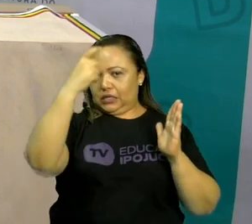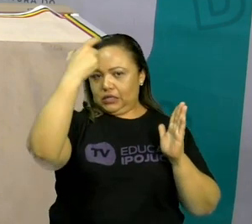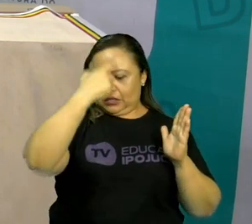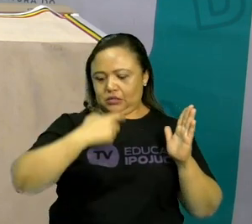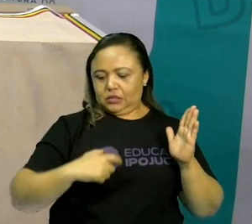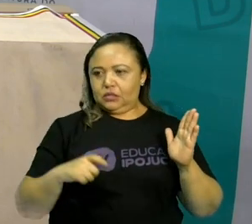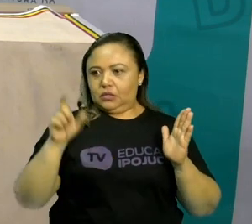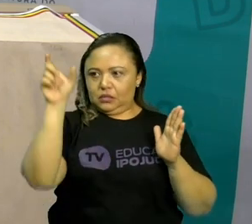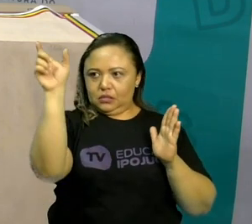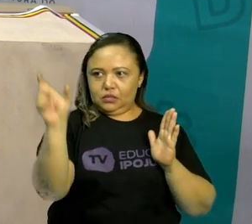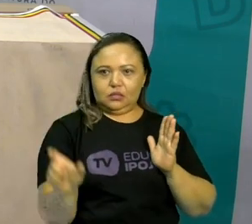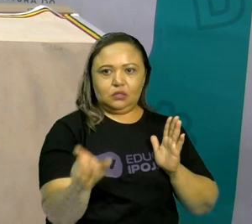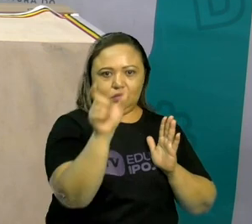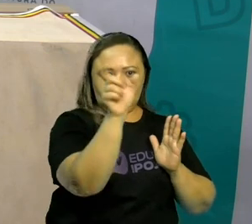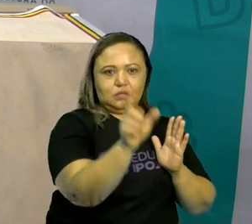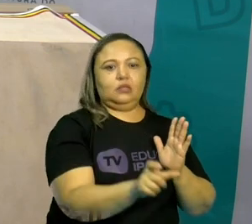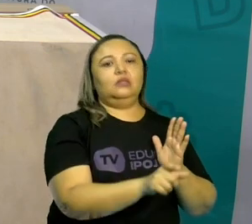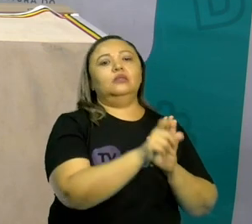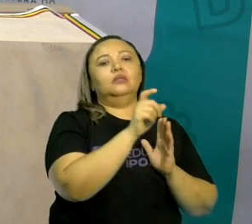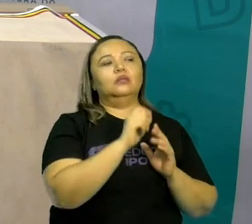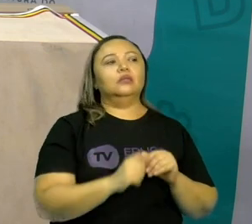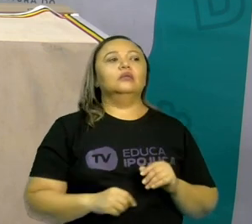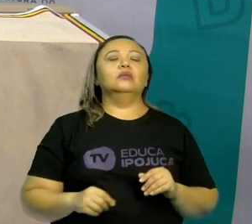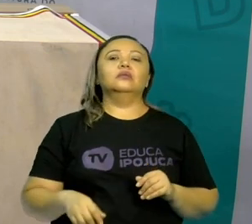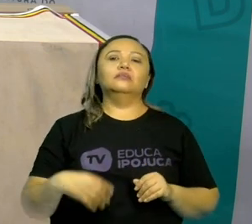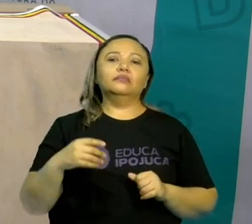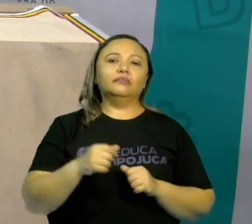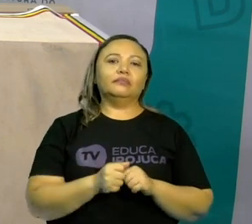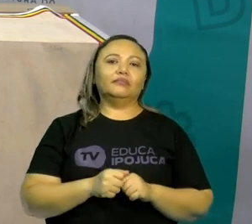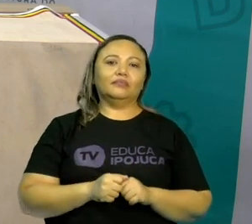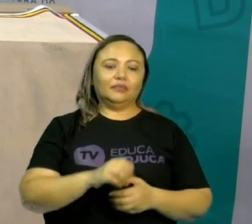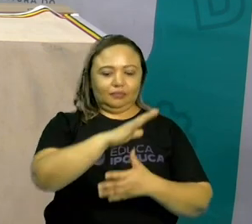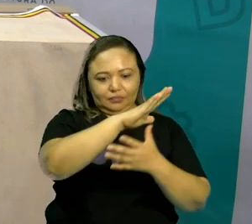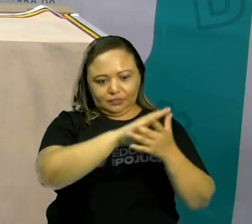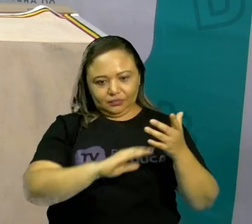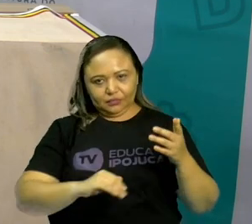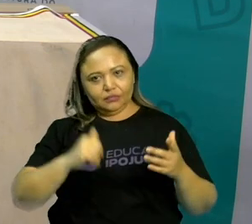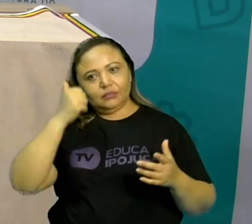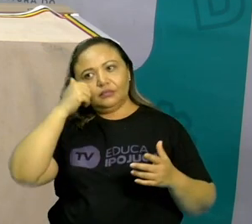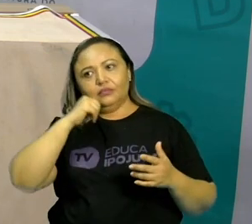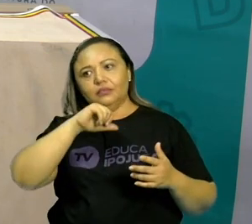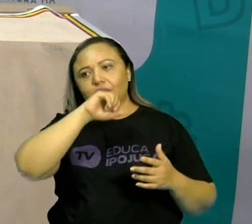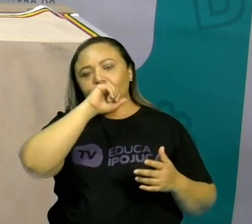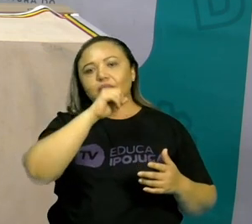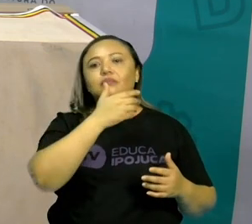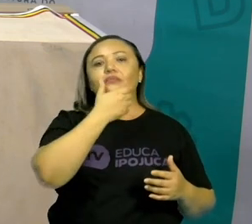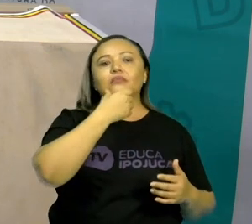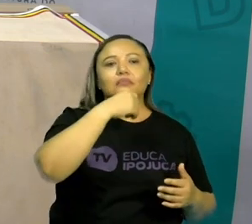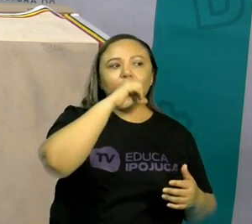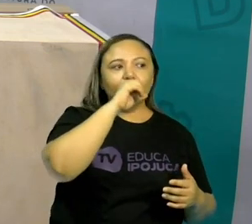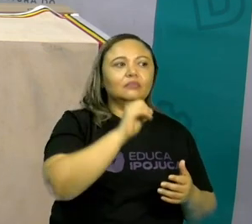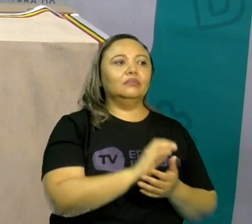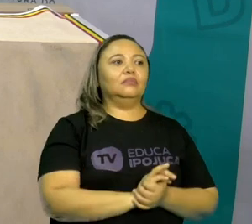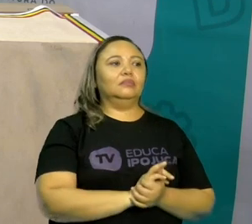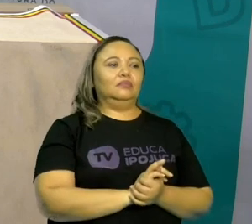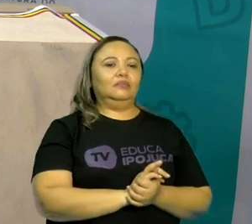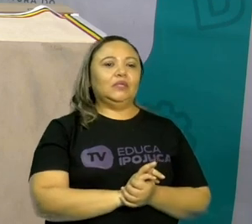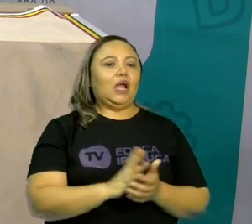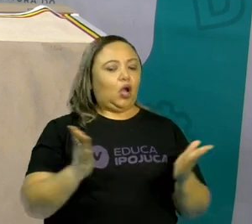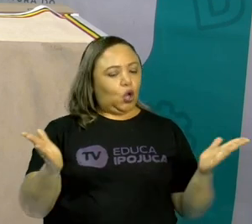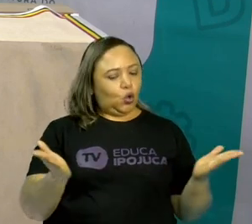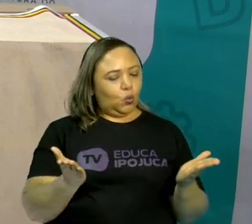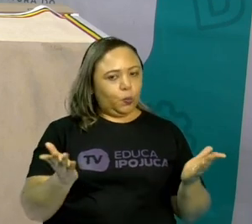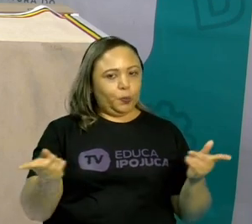ganhou de presente do nosso papai e da nossa mamãe. E pra hoje também a tia trouxe uma